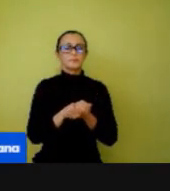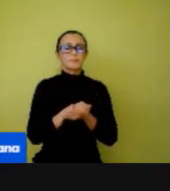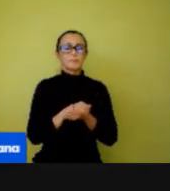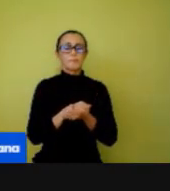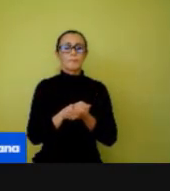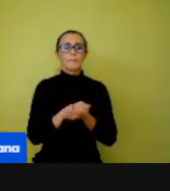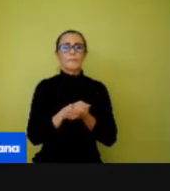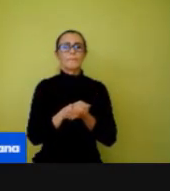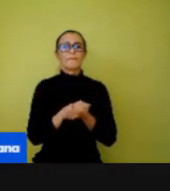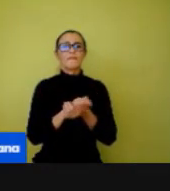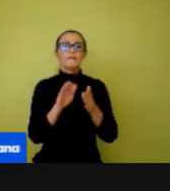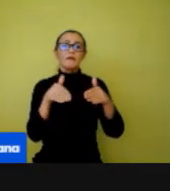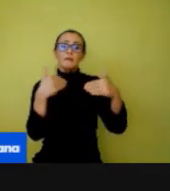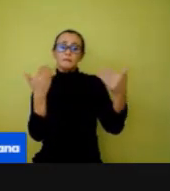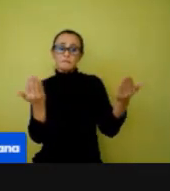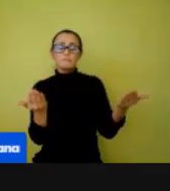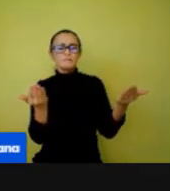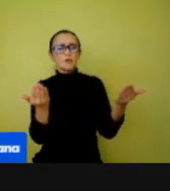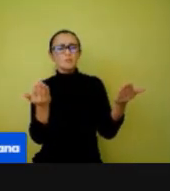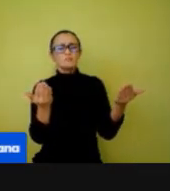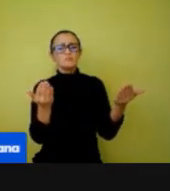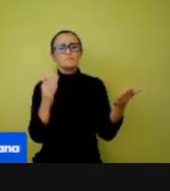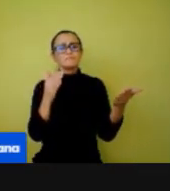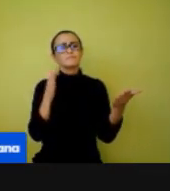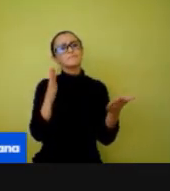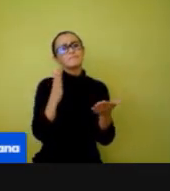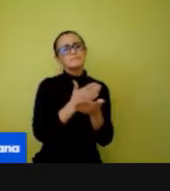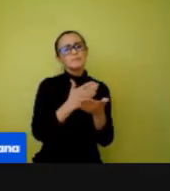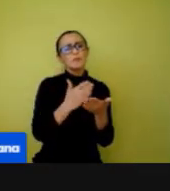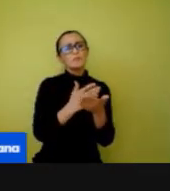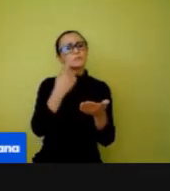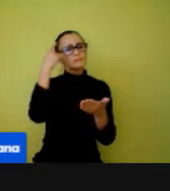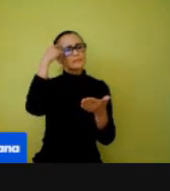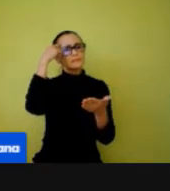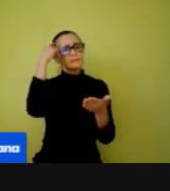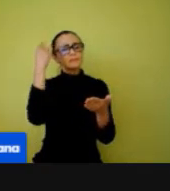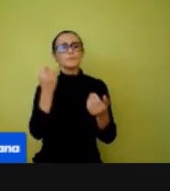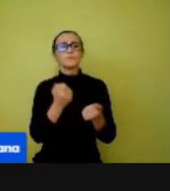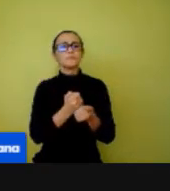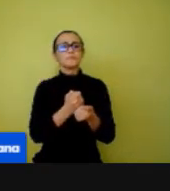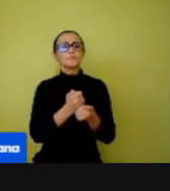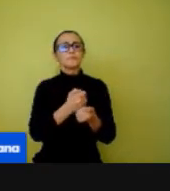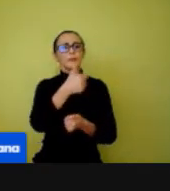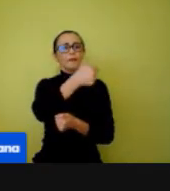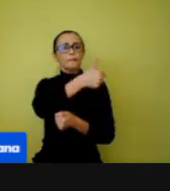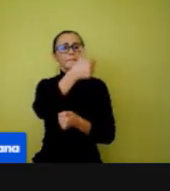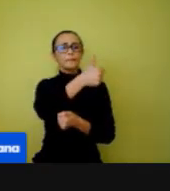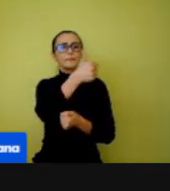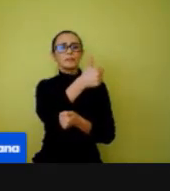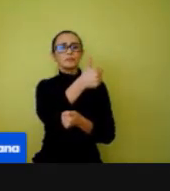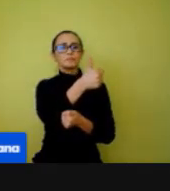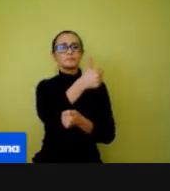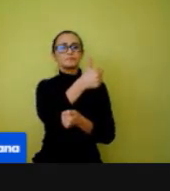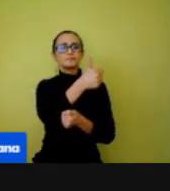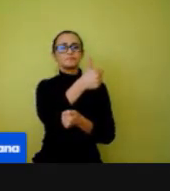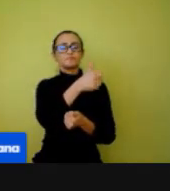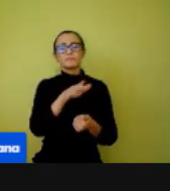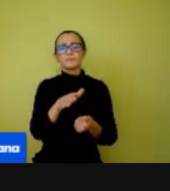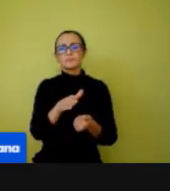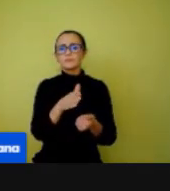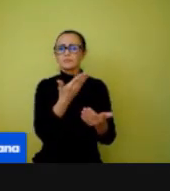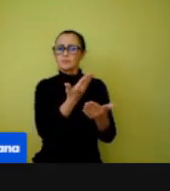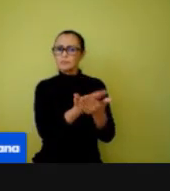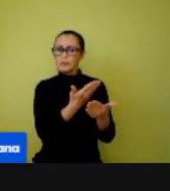Então, vamos lá. Vamos para algumas situações que nós pensamos no protocolo. Primeiro, durante toda a aula de educação física,